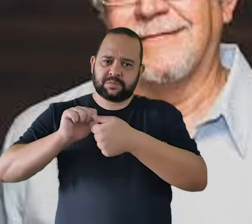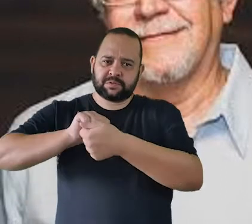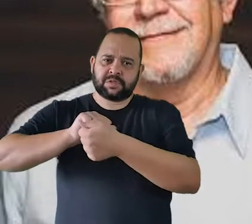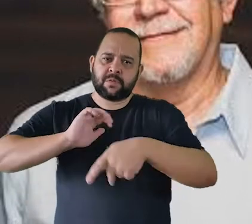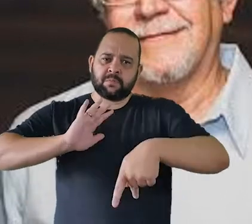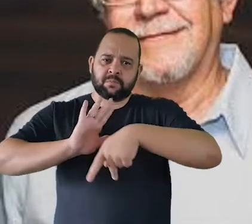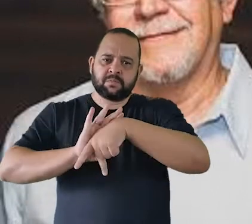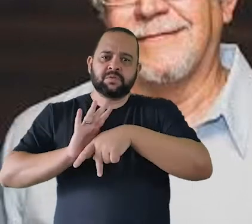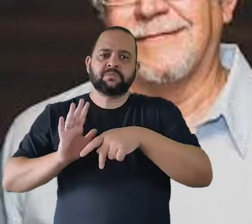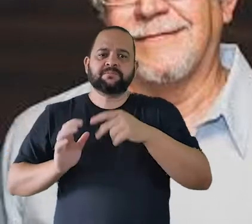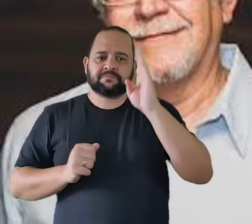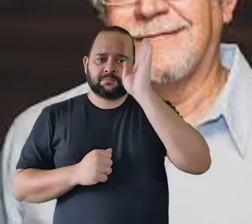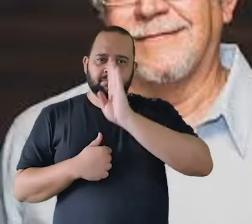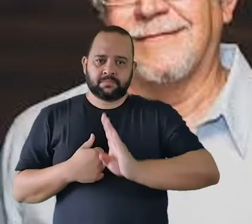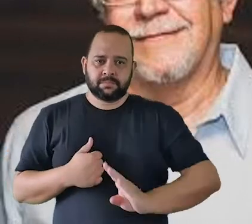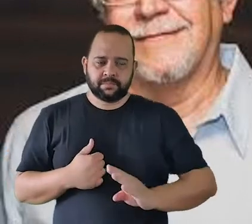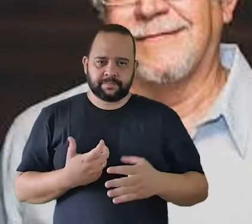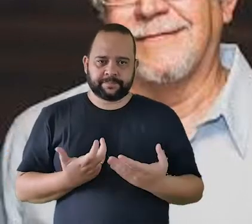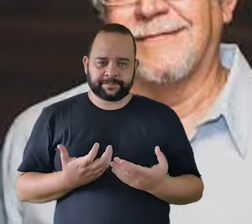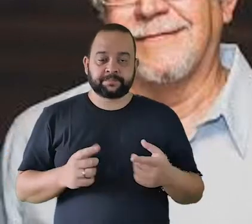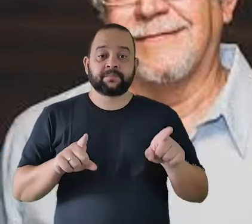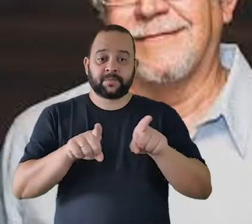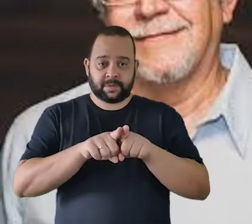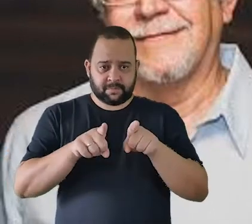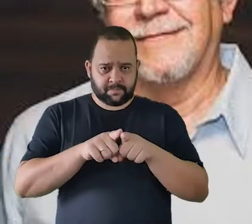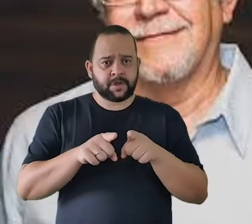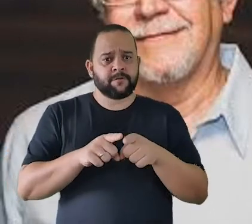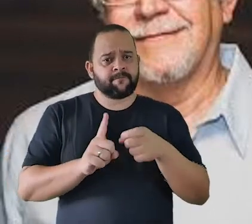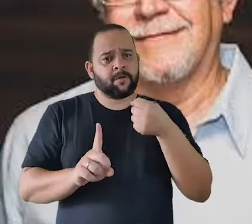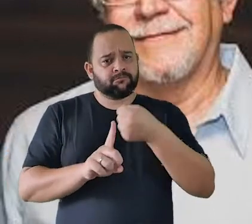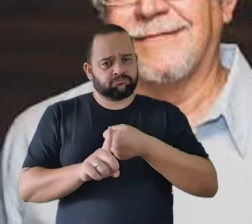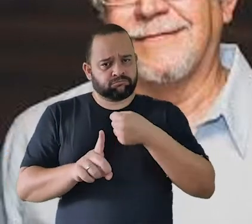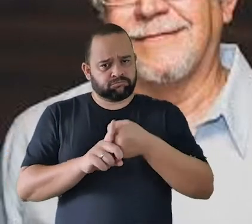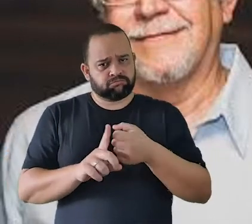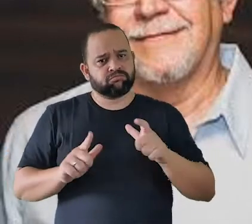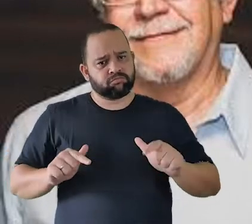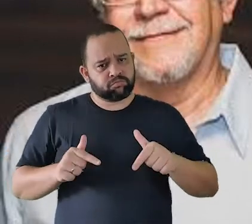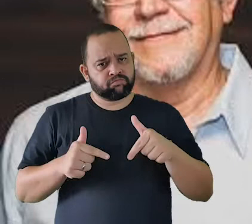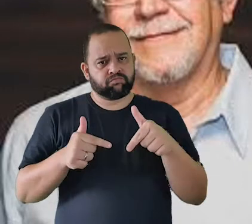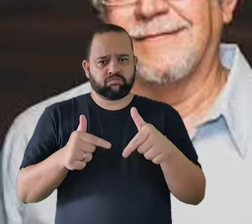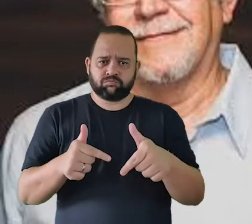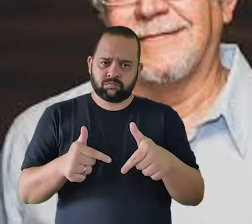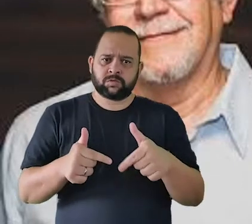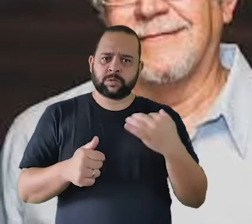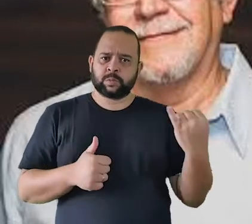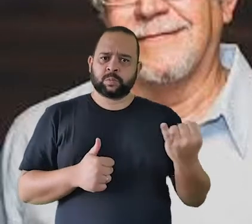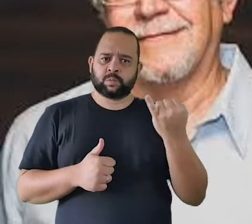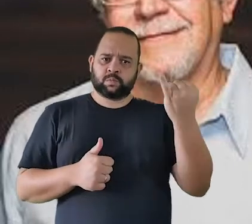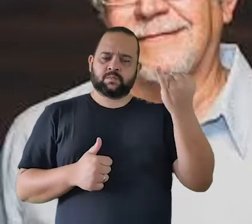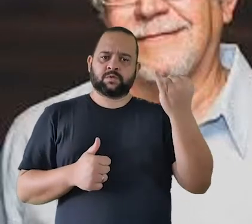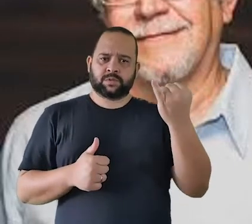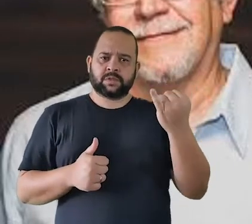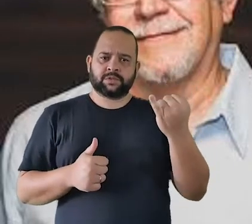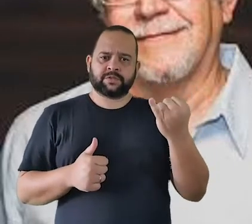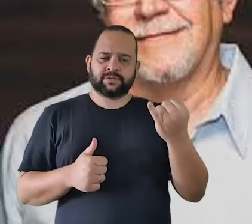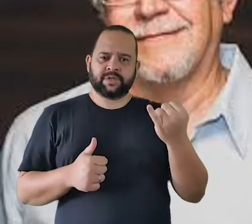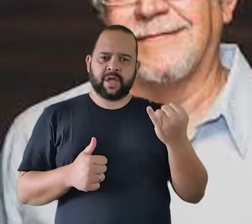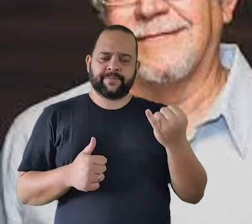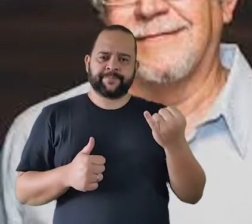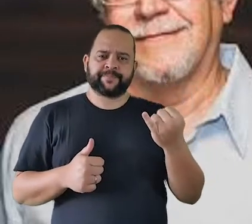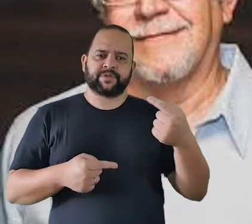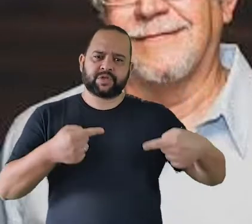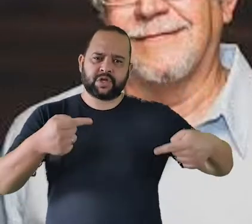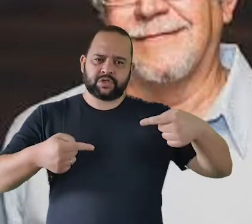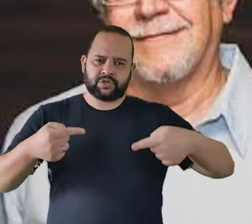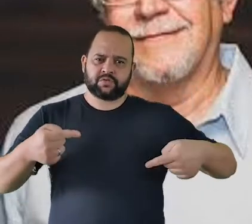disso, ele foi um defensor atuante e muito barulhento, muito importante das causas